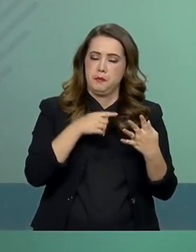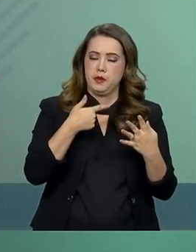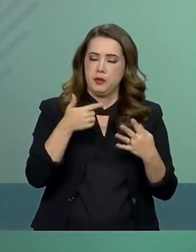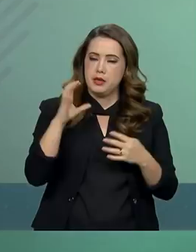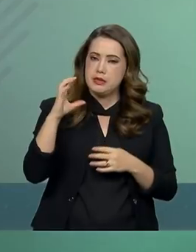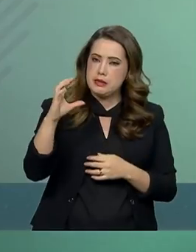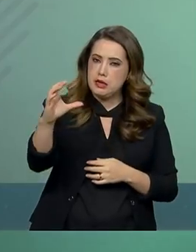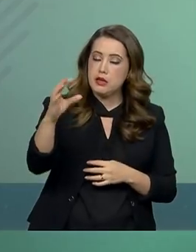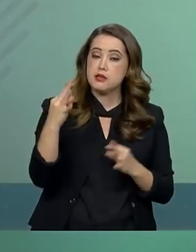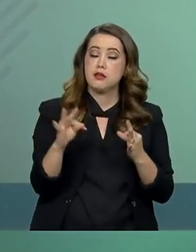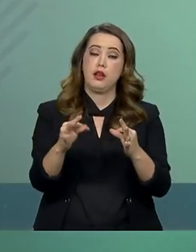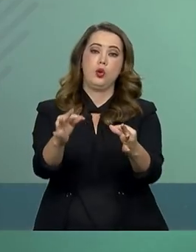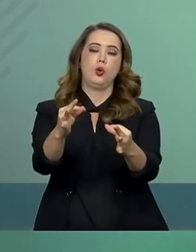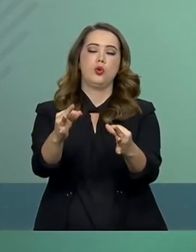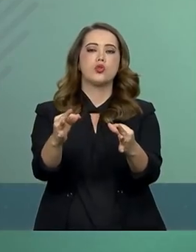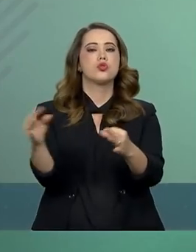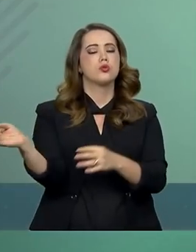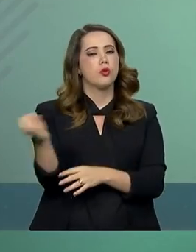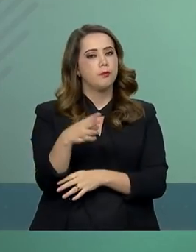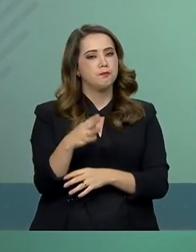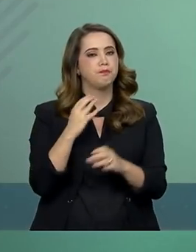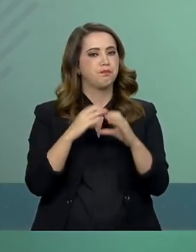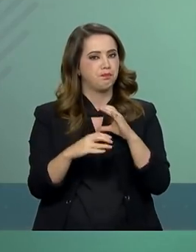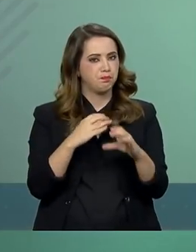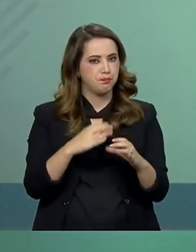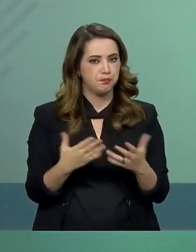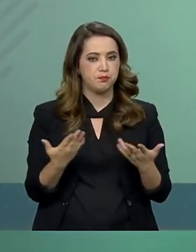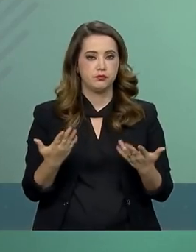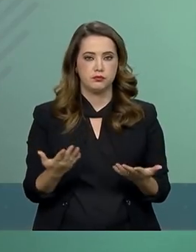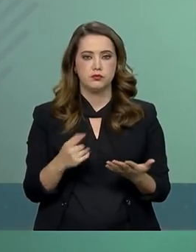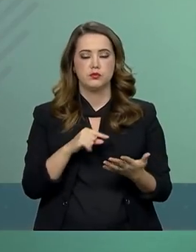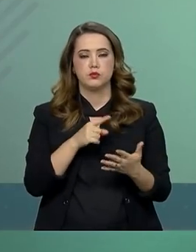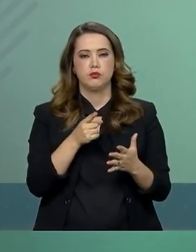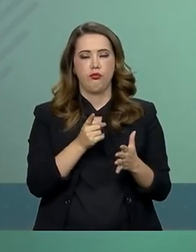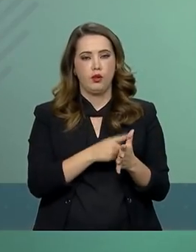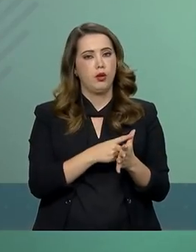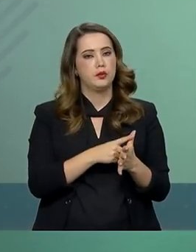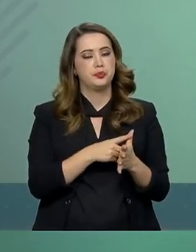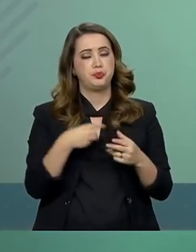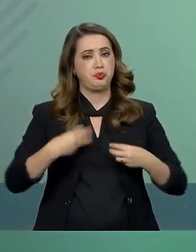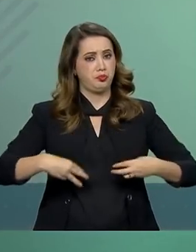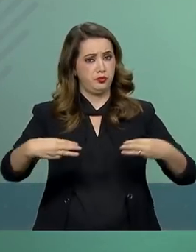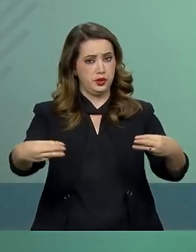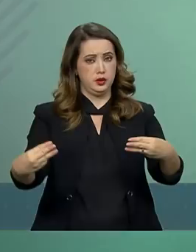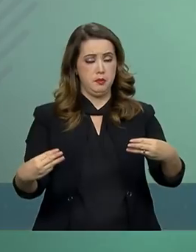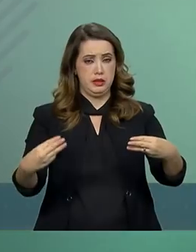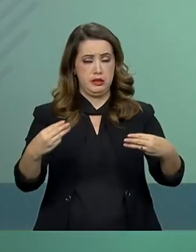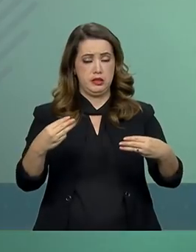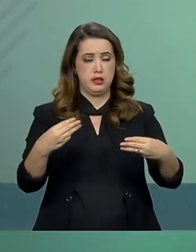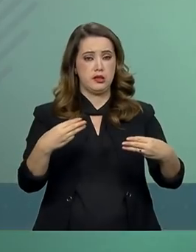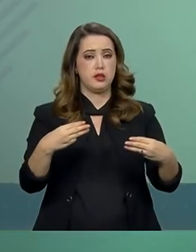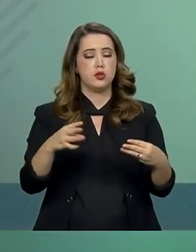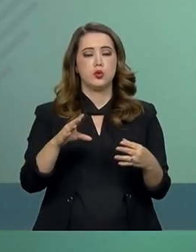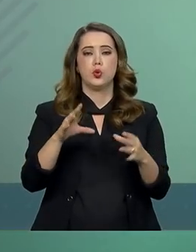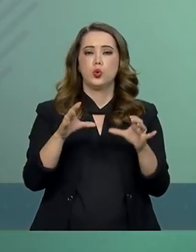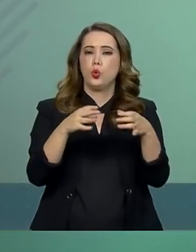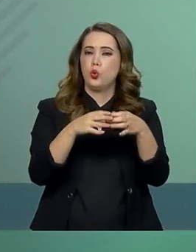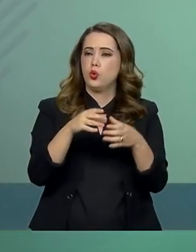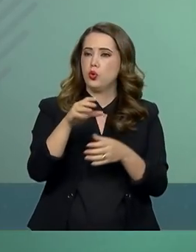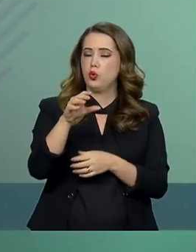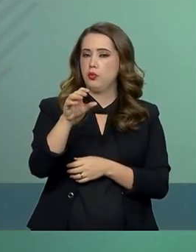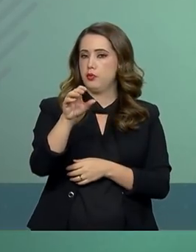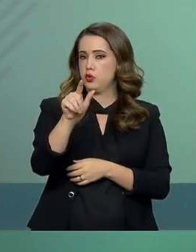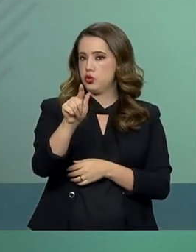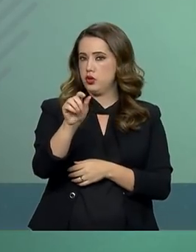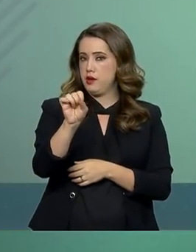Ciência, Tecnologia, Inovações e Comunicações, ministro de Estado, chefe do Gabinete de Segurança